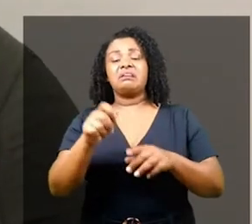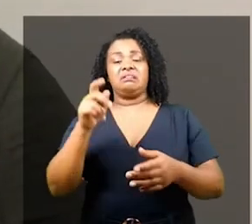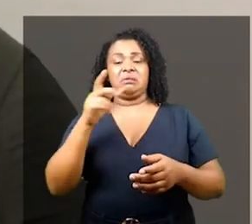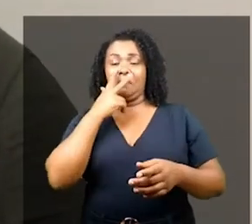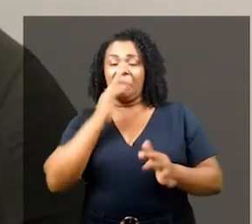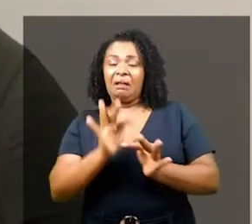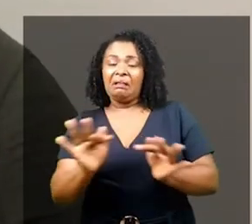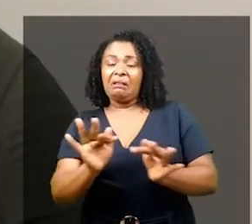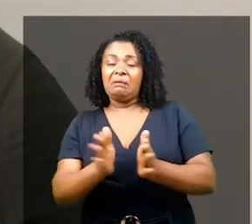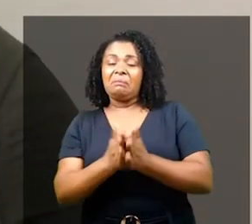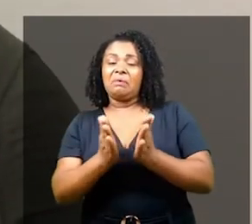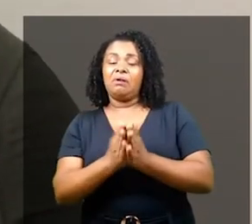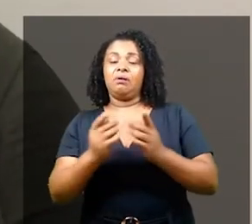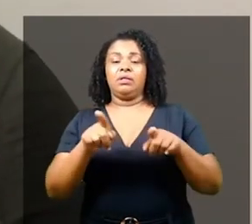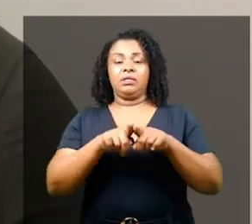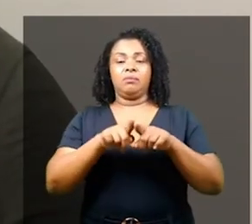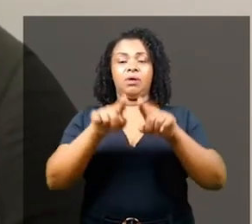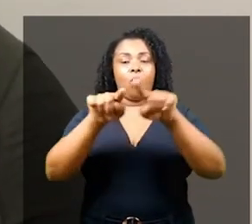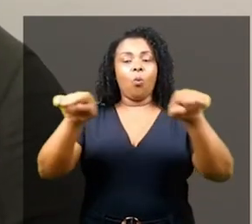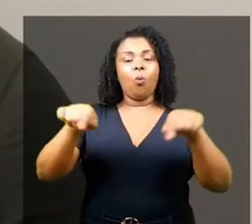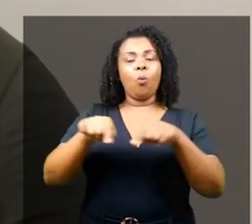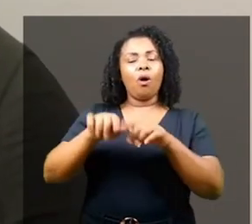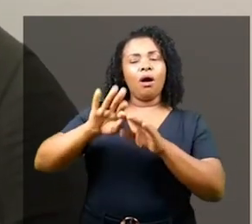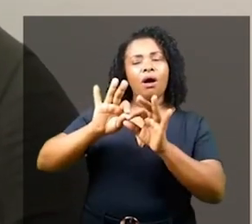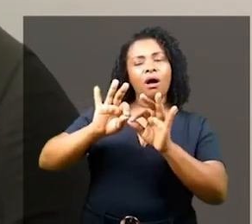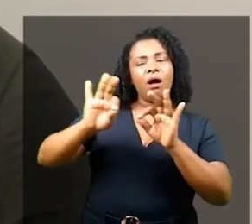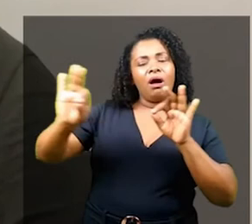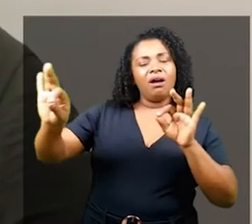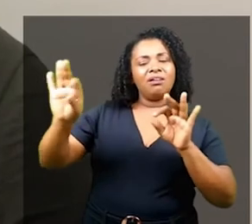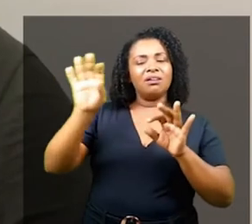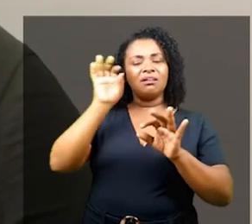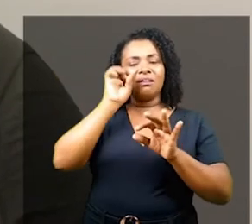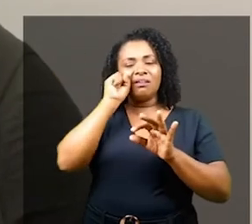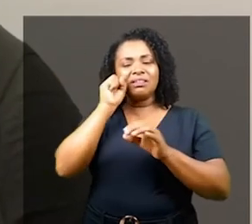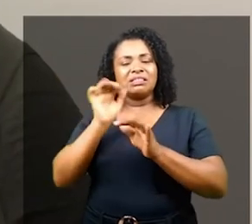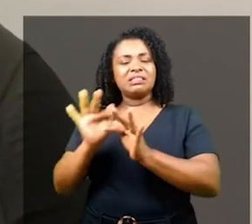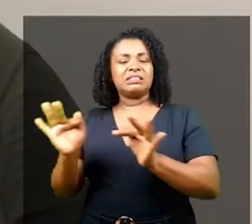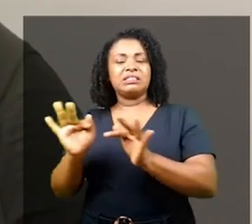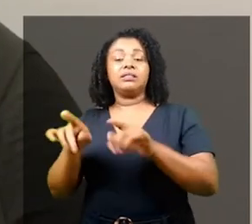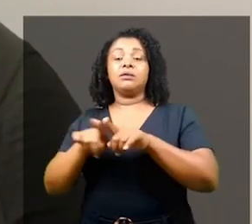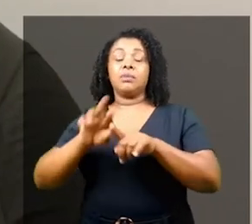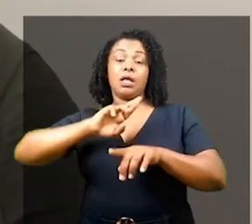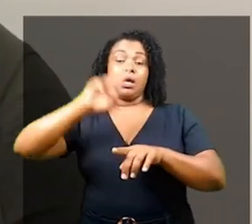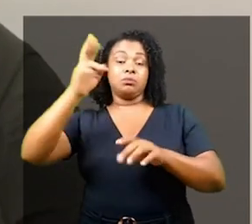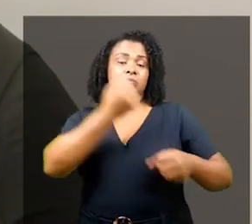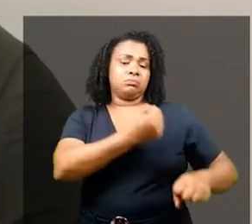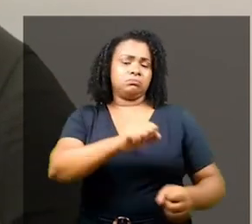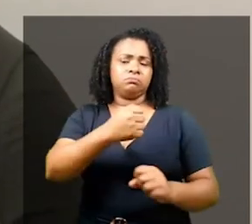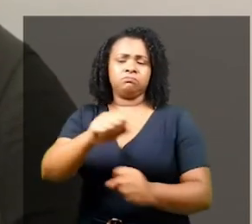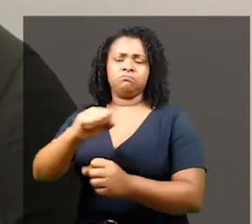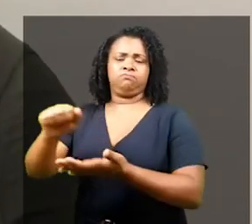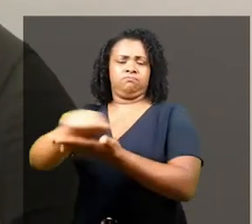tênis de qualidade inferior. Ela dorme num cômodo destacado das outras crianças. Ela cumpre tarefas domésticas que